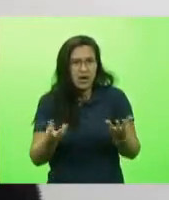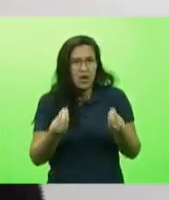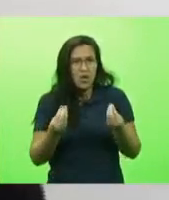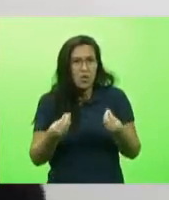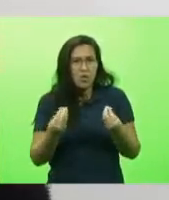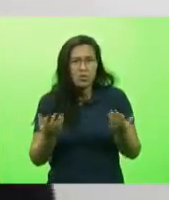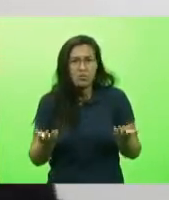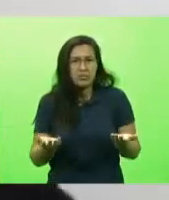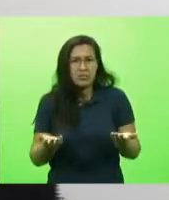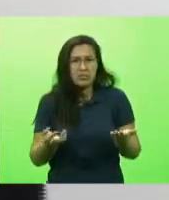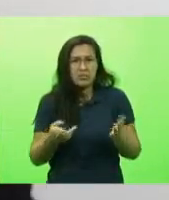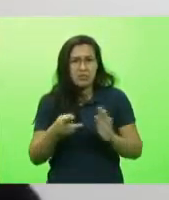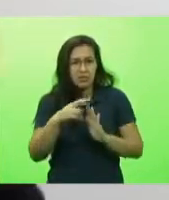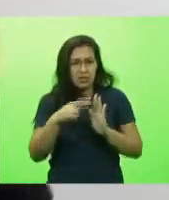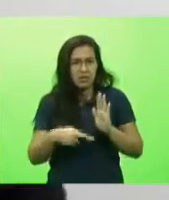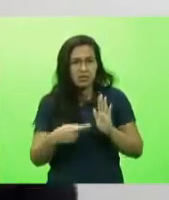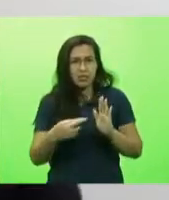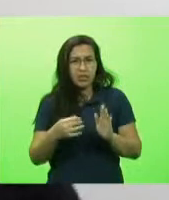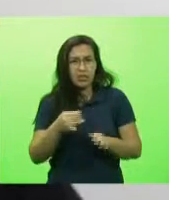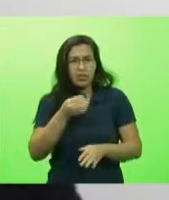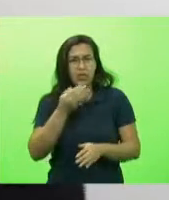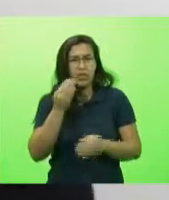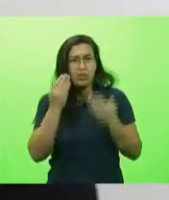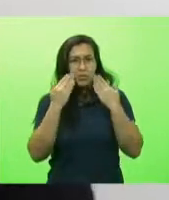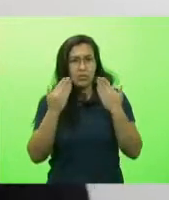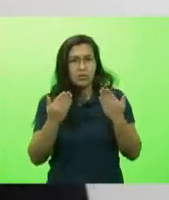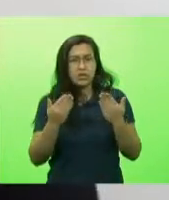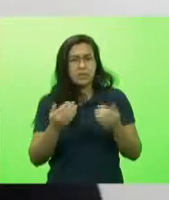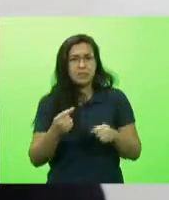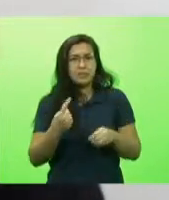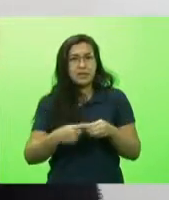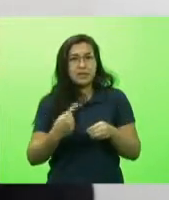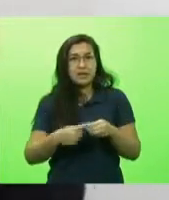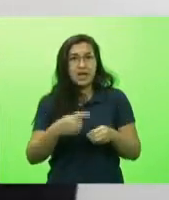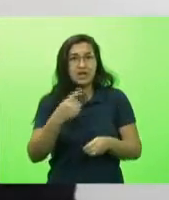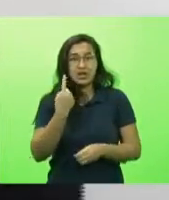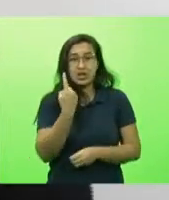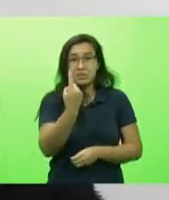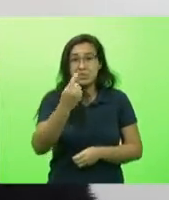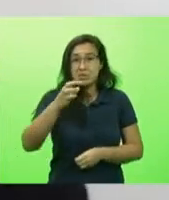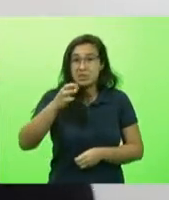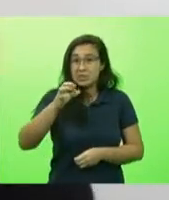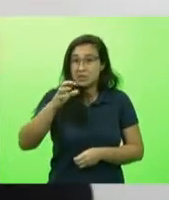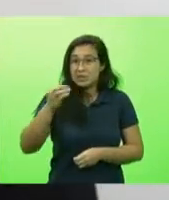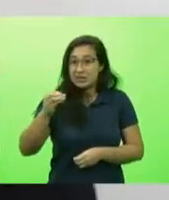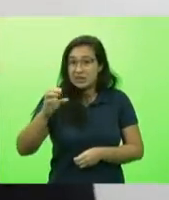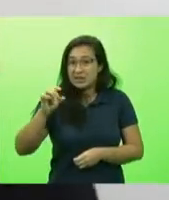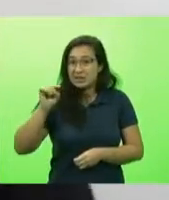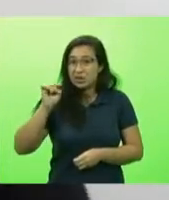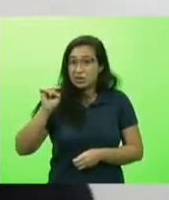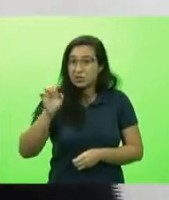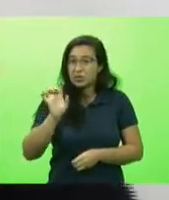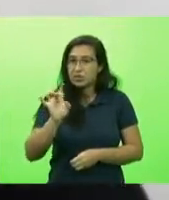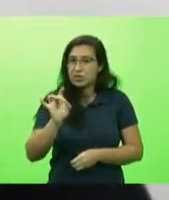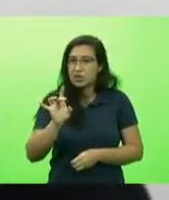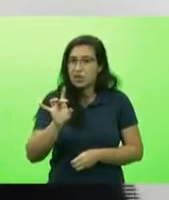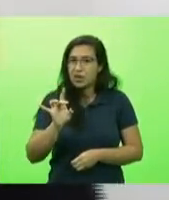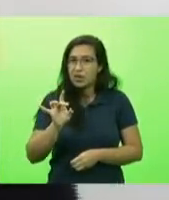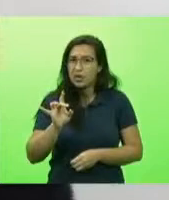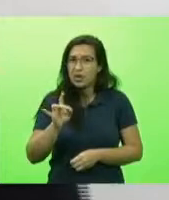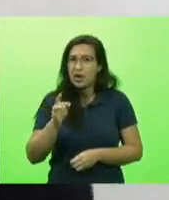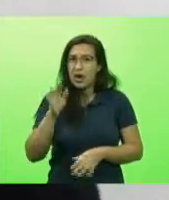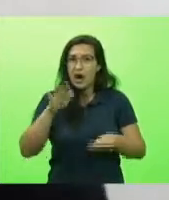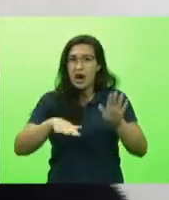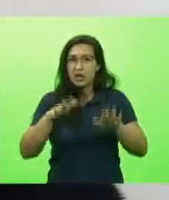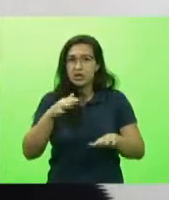relatório para ver tem cidade que aplicou 1.600 doses no primeiro segundo dia e tem dias que está aplicando